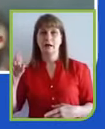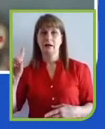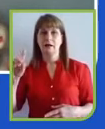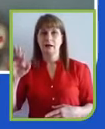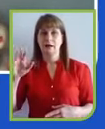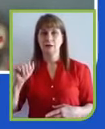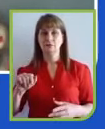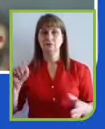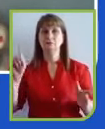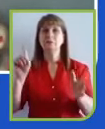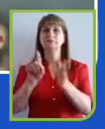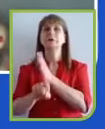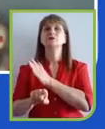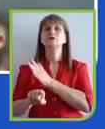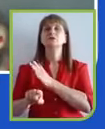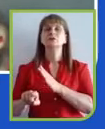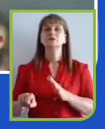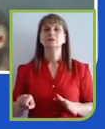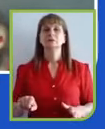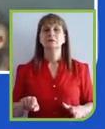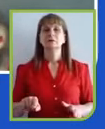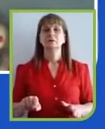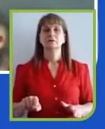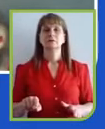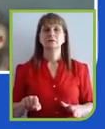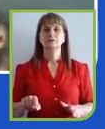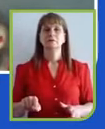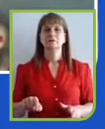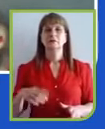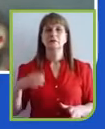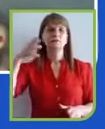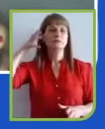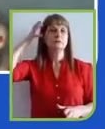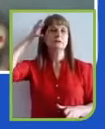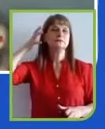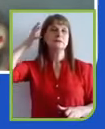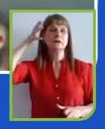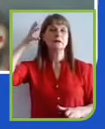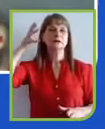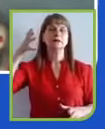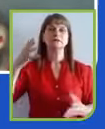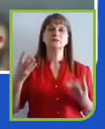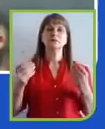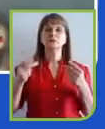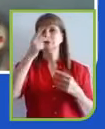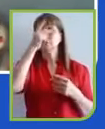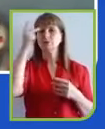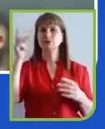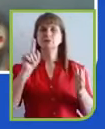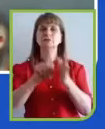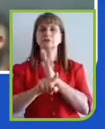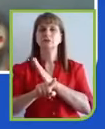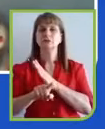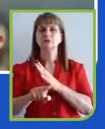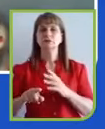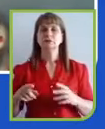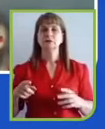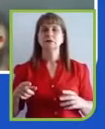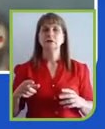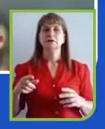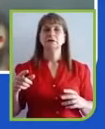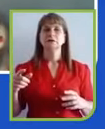me feito também em palestras. Quando a gente fala de colocar o propósito antes do lucro,